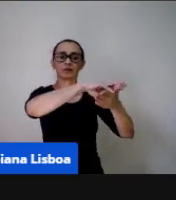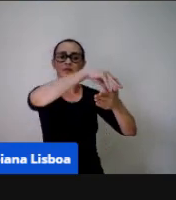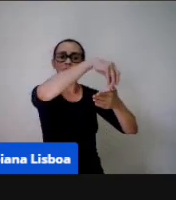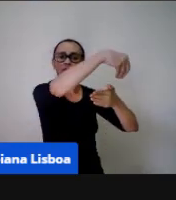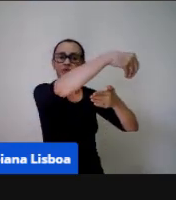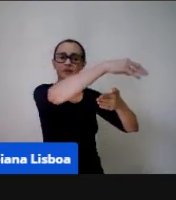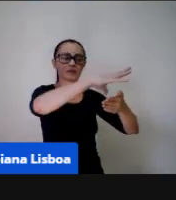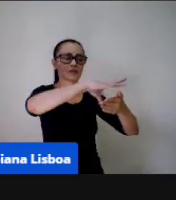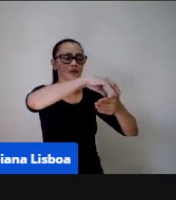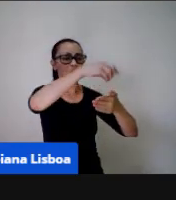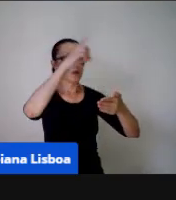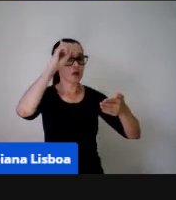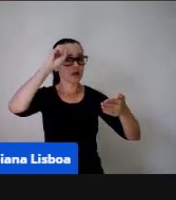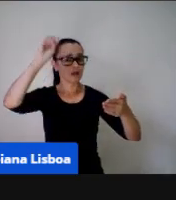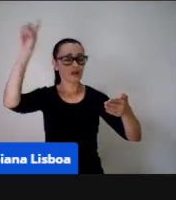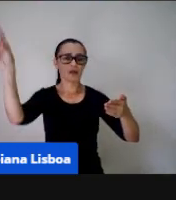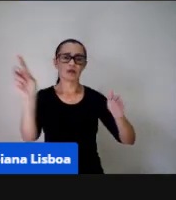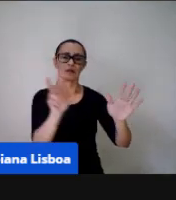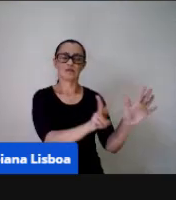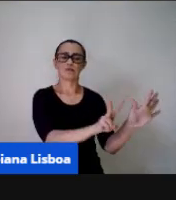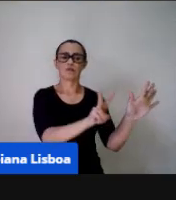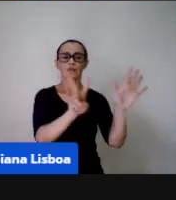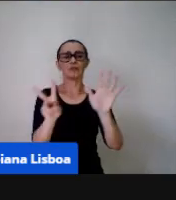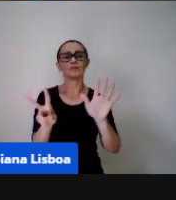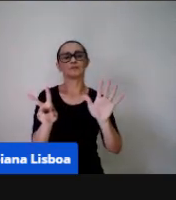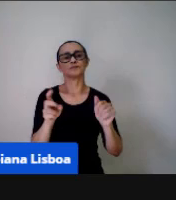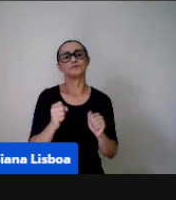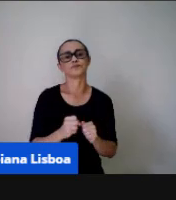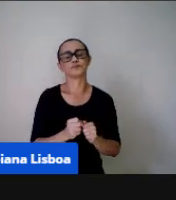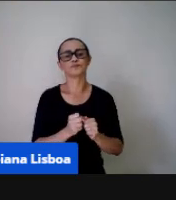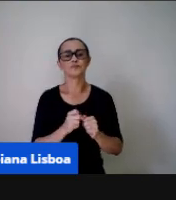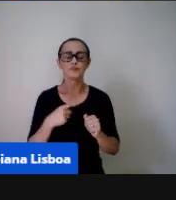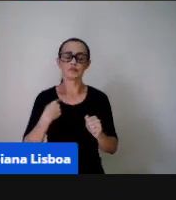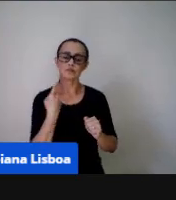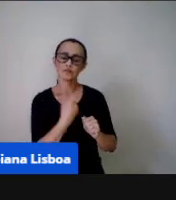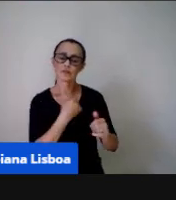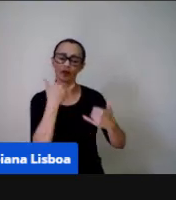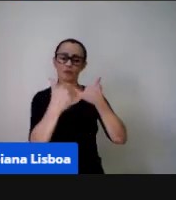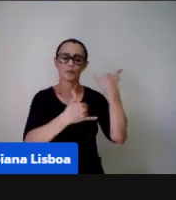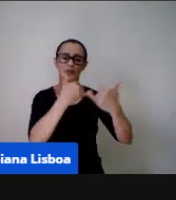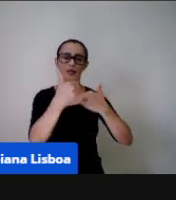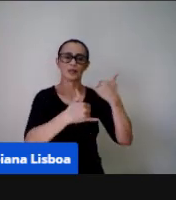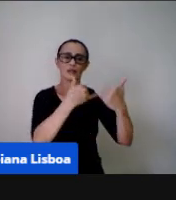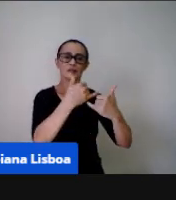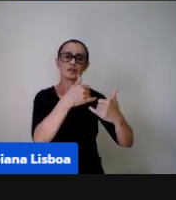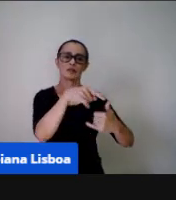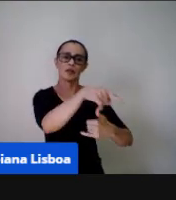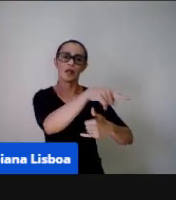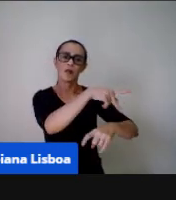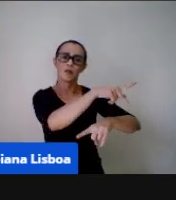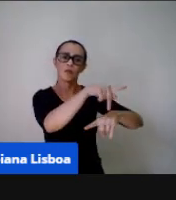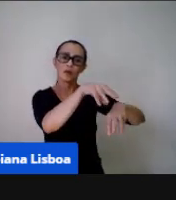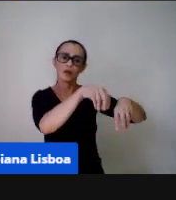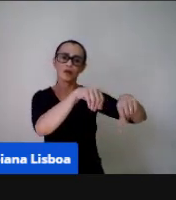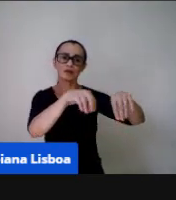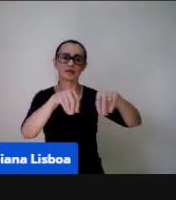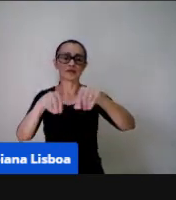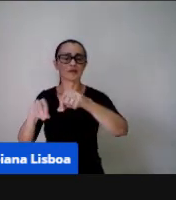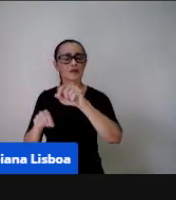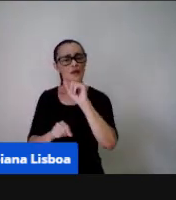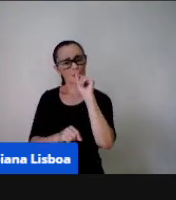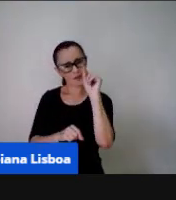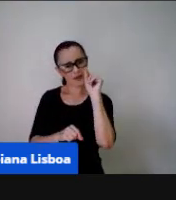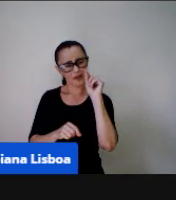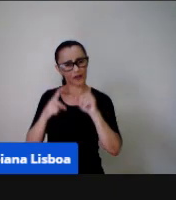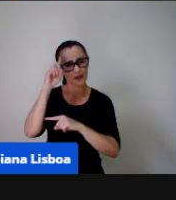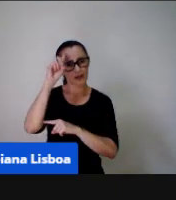semana por exemplo nosso nosso parque de areia é na quarta-feira mas olha que situação interessante nessa